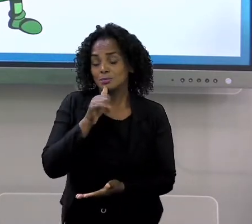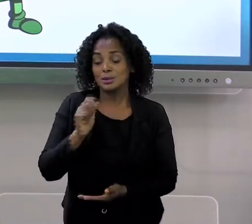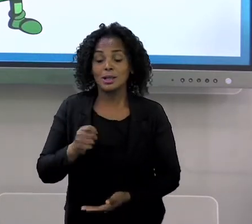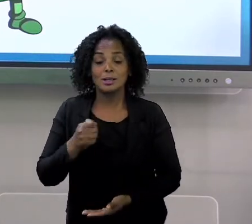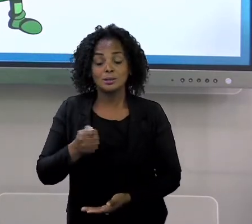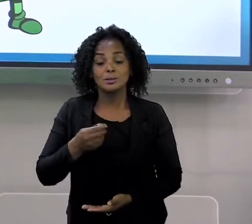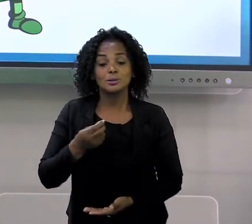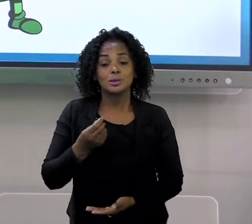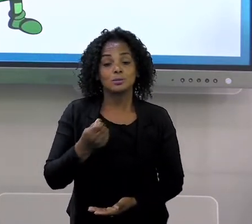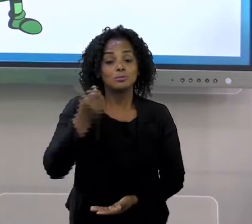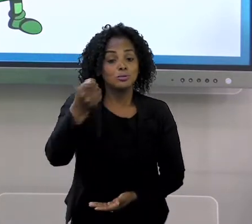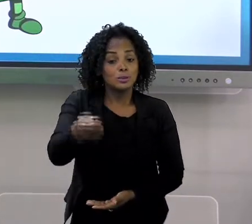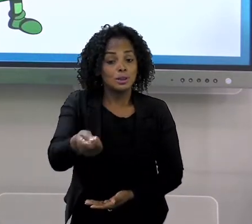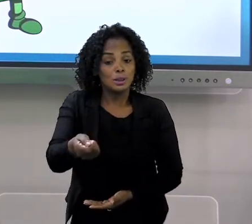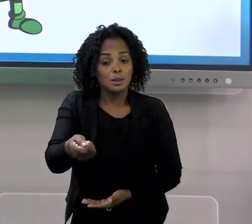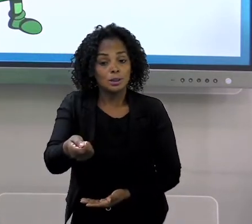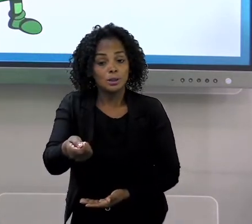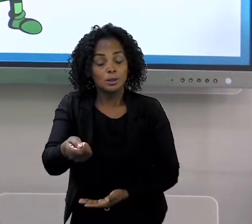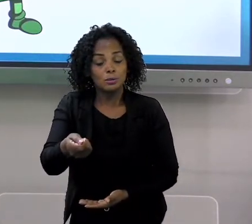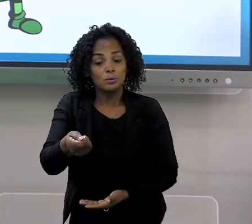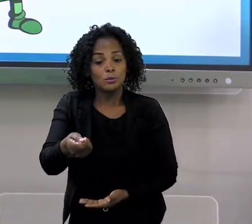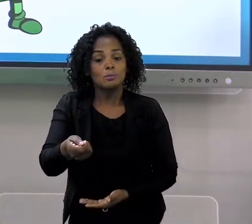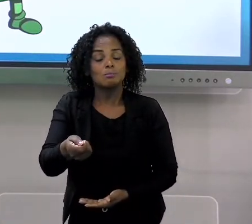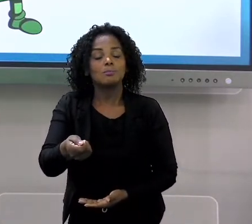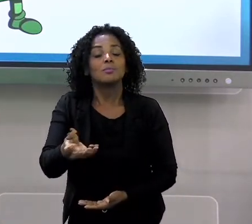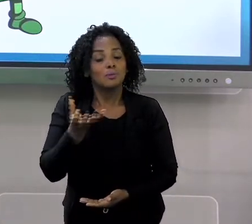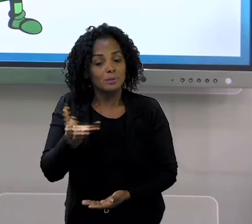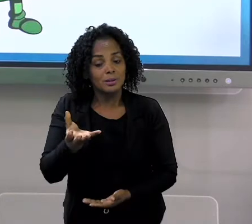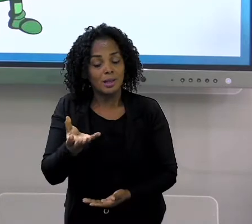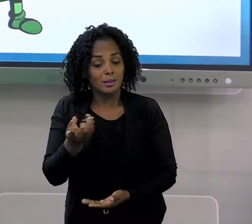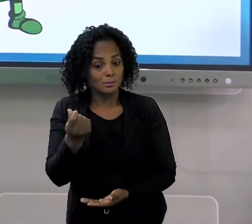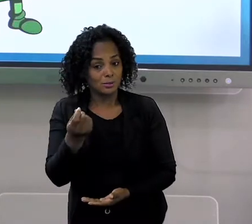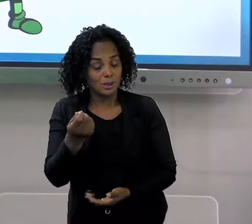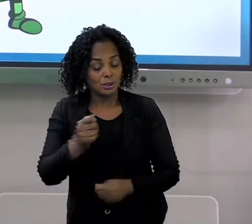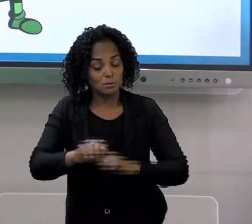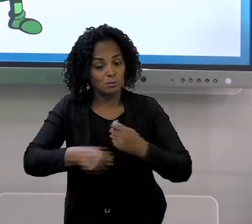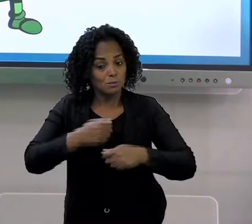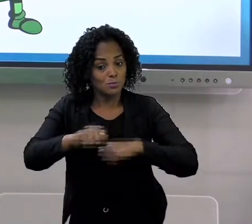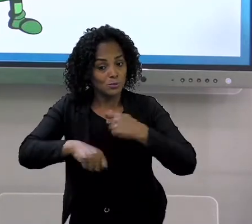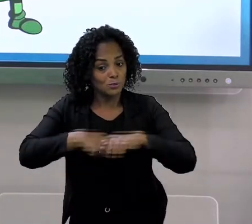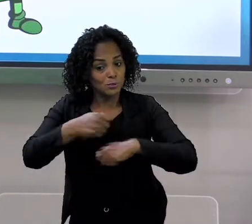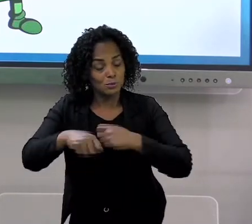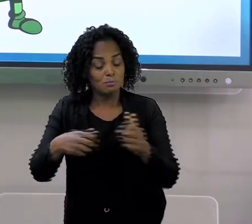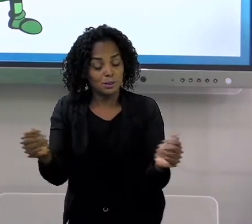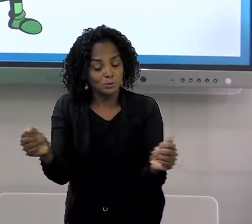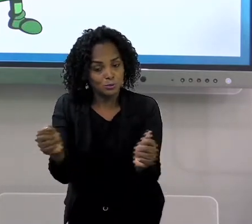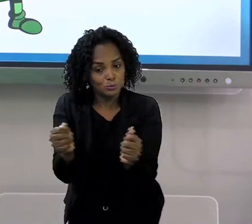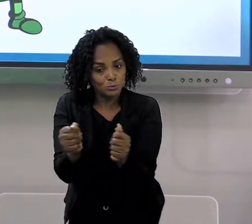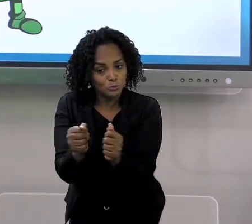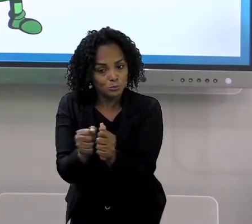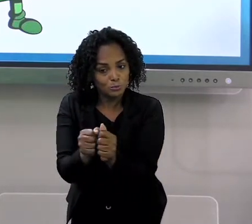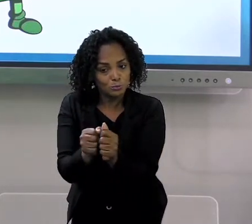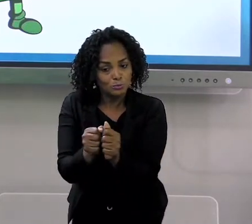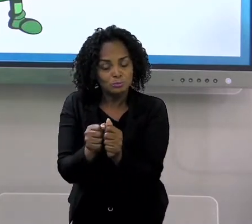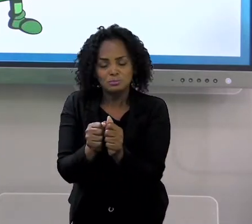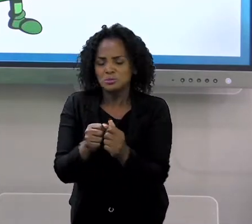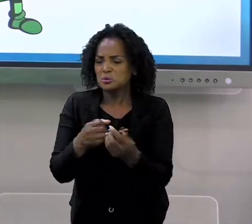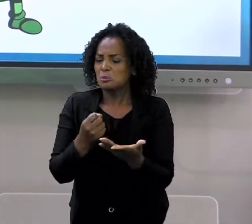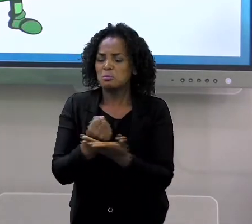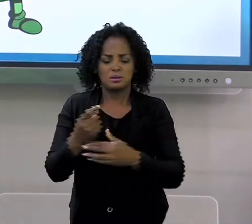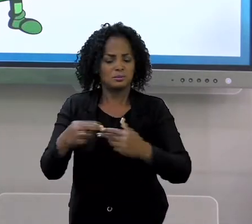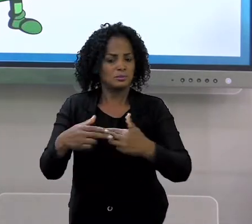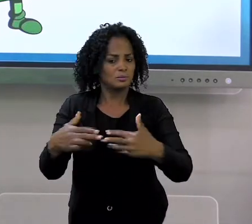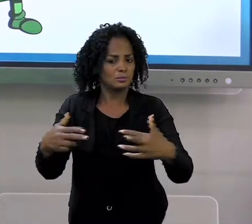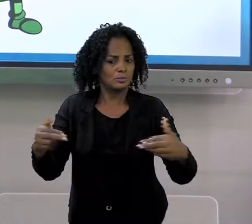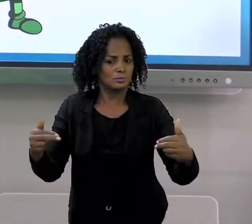a gente quer receber o dinheiro como troco. Para a gente poder juntar e comprar uma outra coisa. Não é